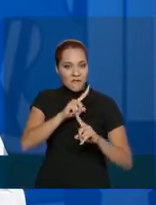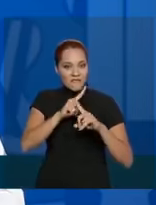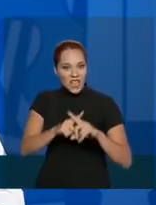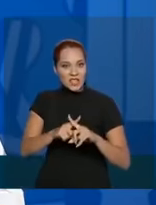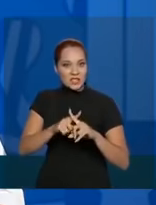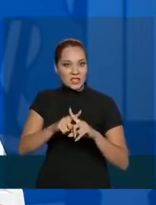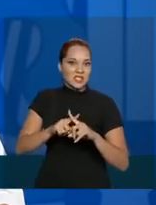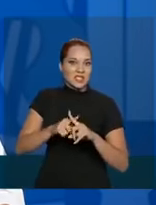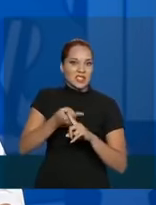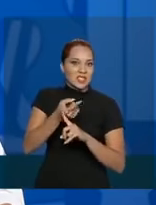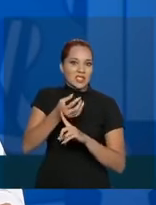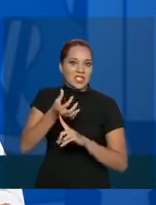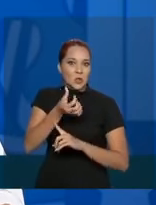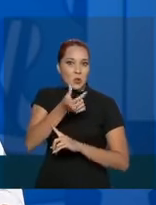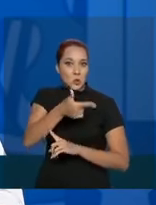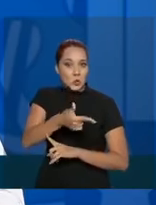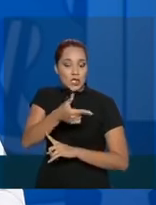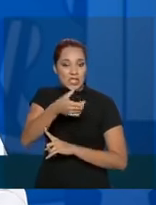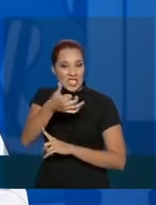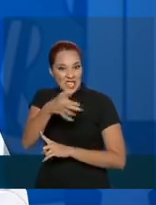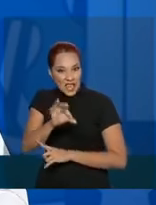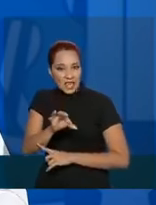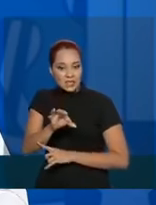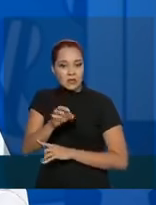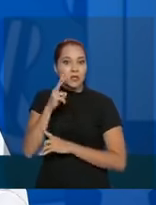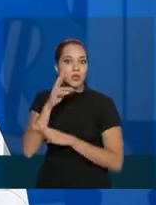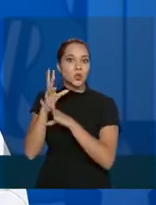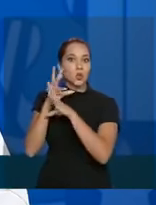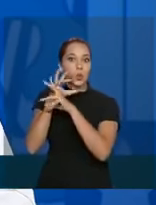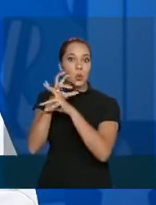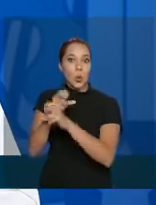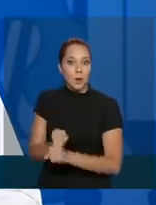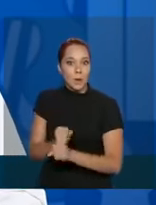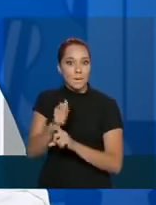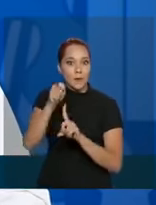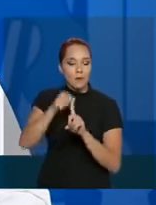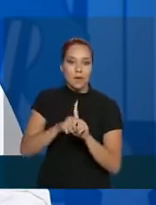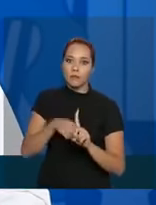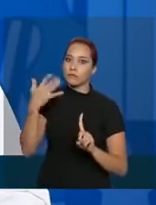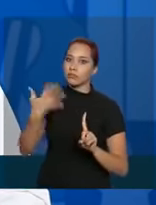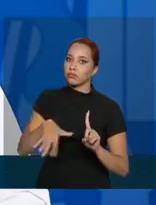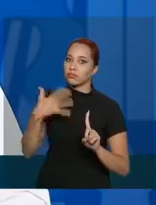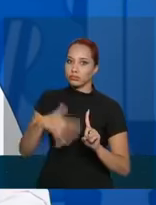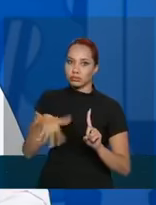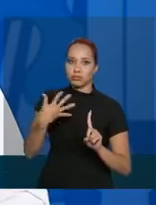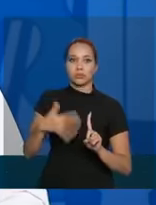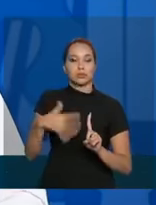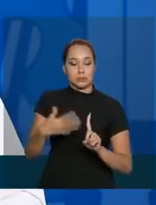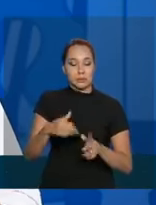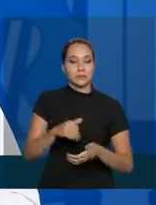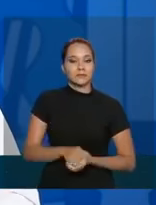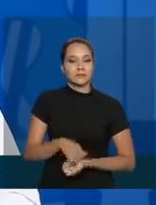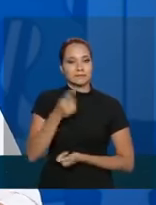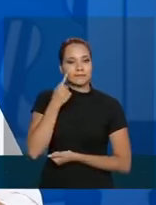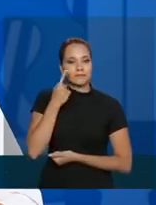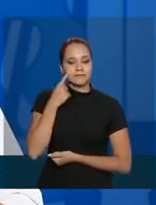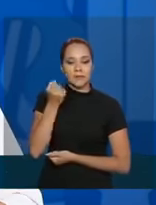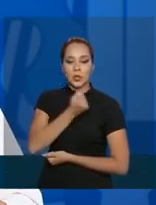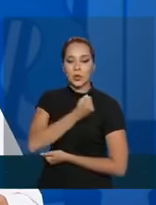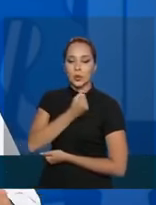30 dias. Então, vocês vão ver quanto que dá essa conta por mês. Vamos ver os números agora